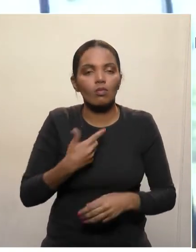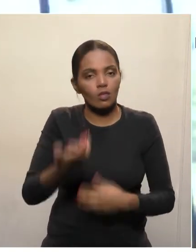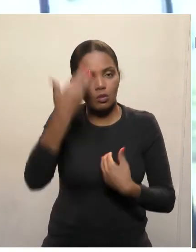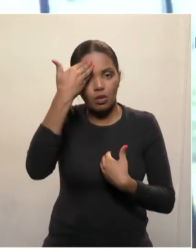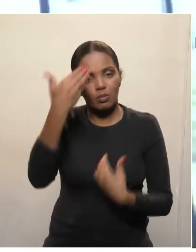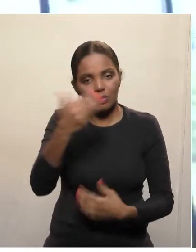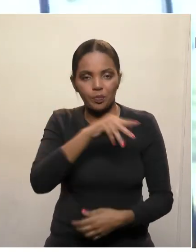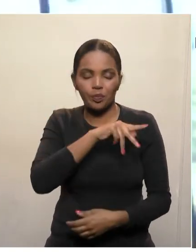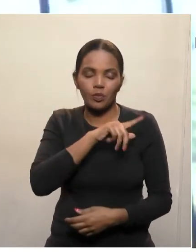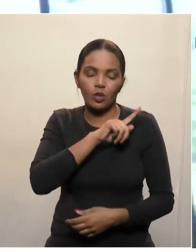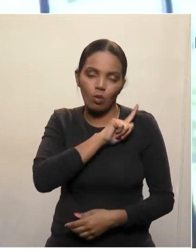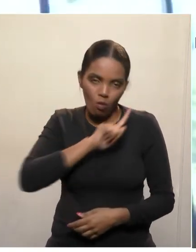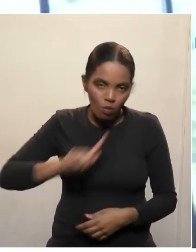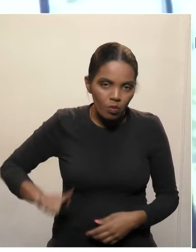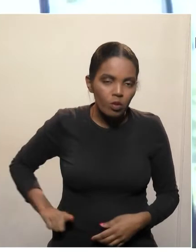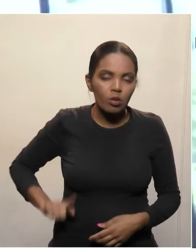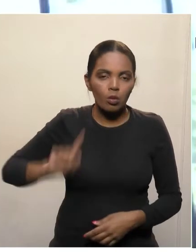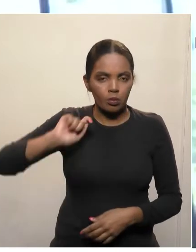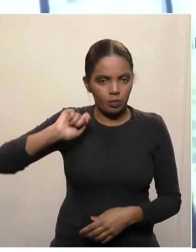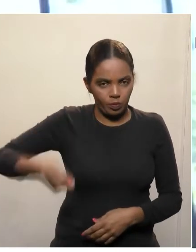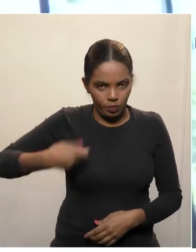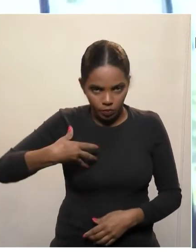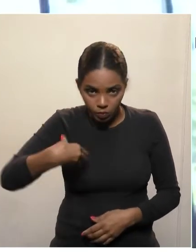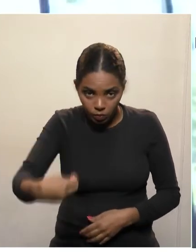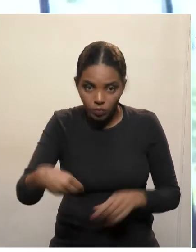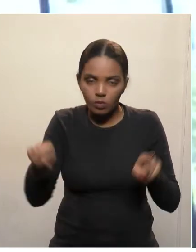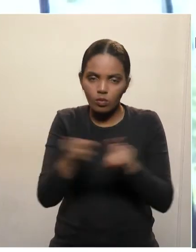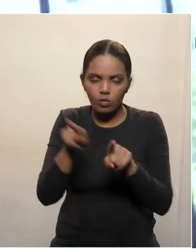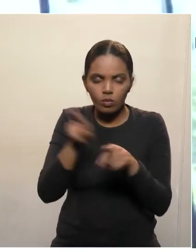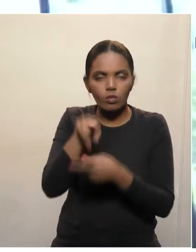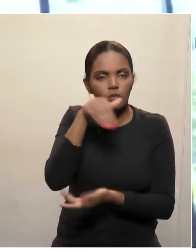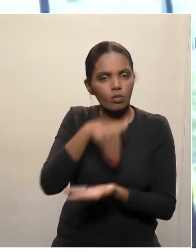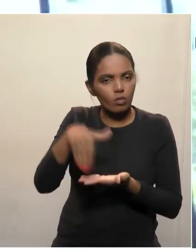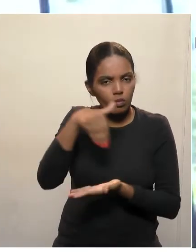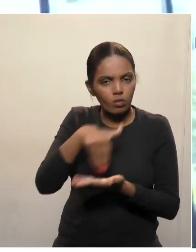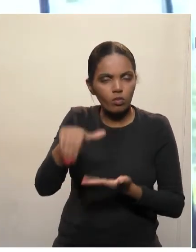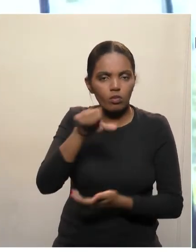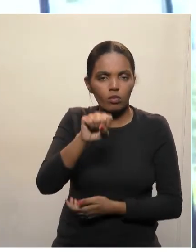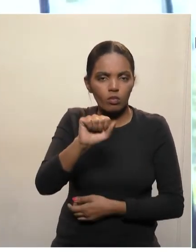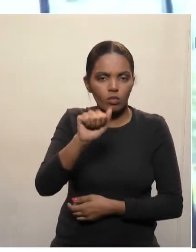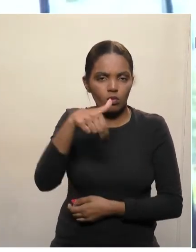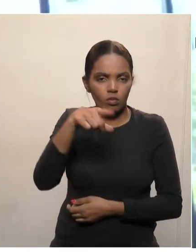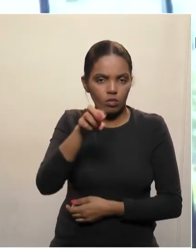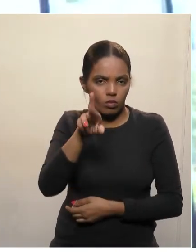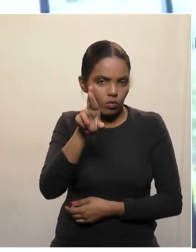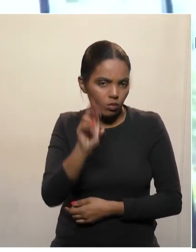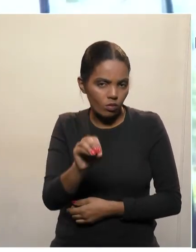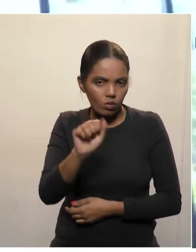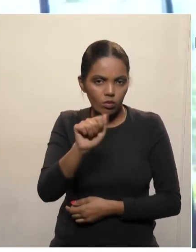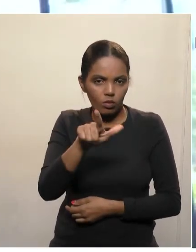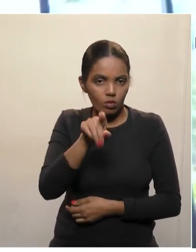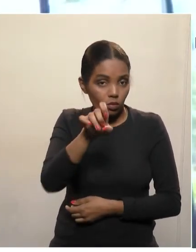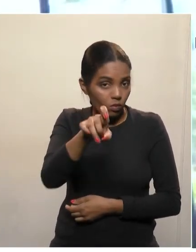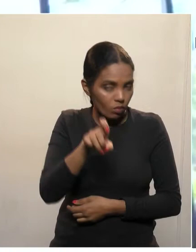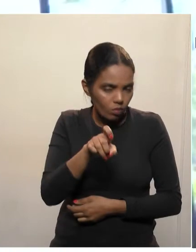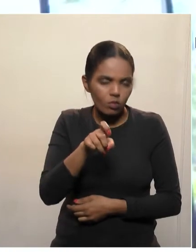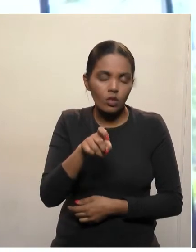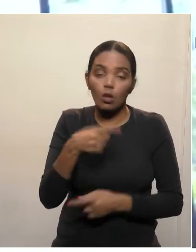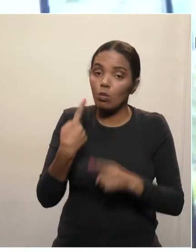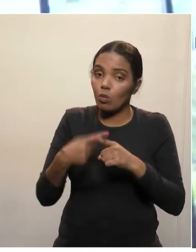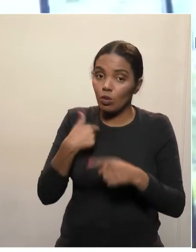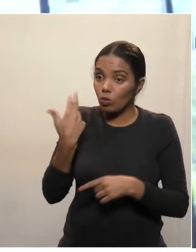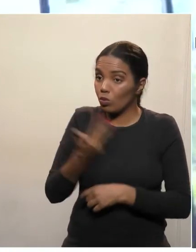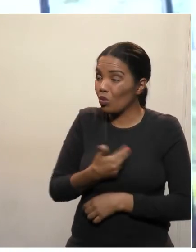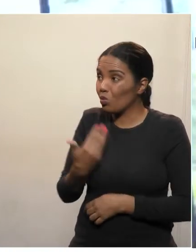ao governador Ratinho Júnior, ao secretário Sandra Lex, ao UDR, por atender a um pedido nosso, uma reivindicação